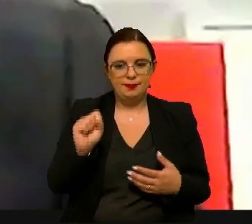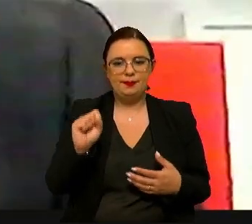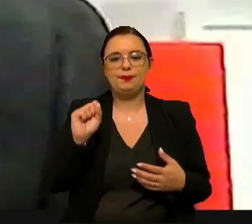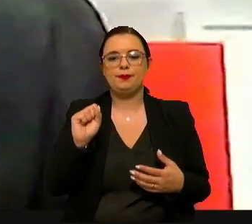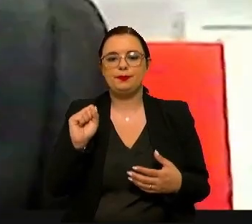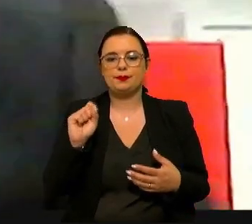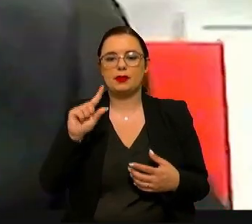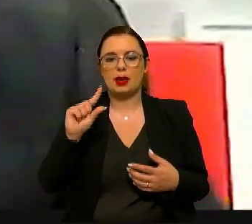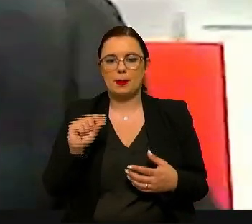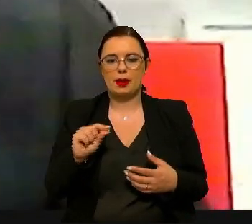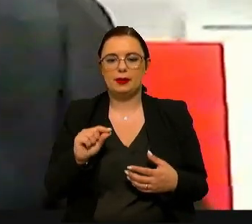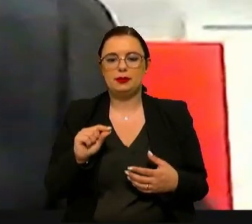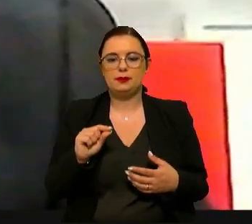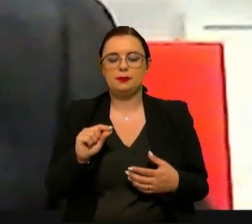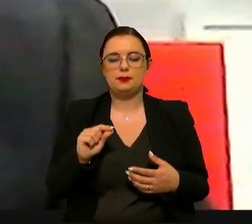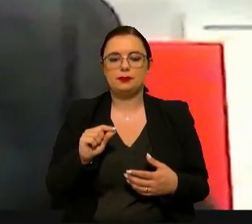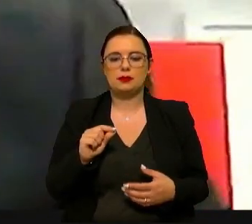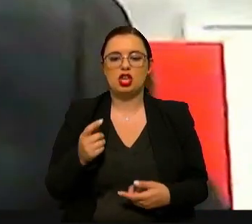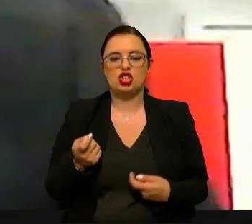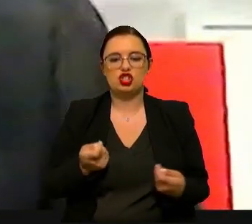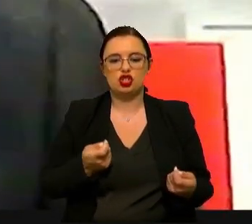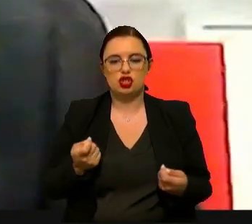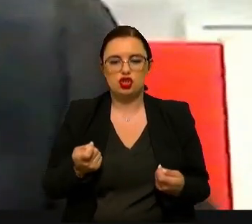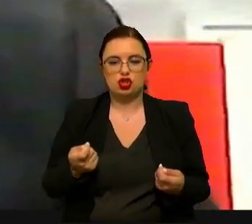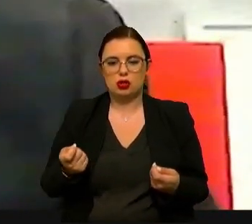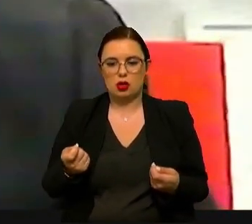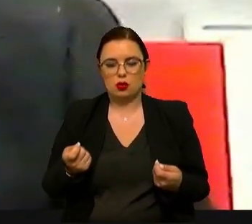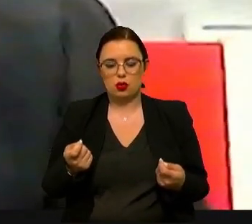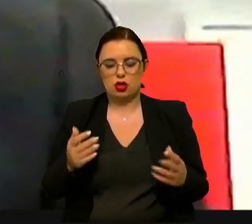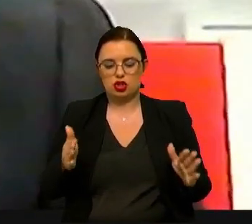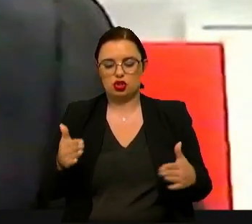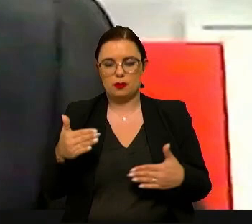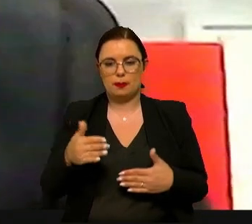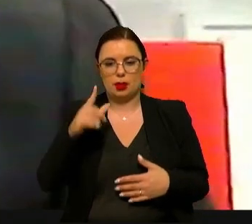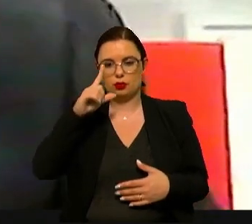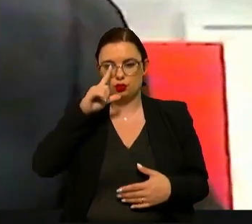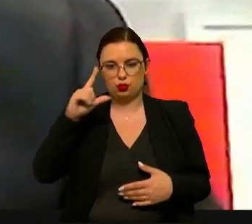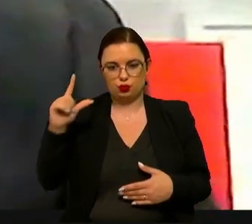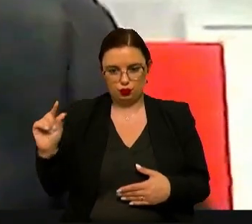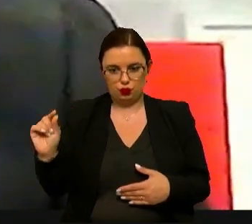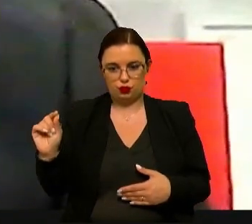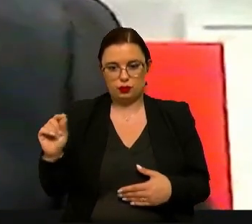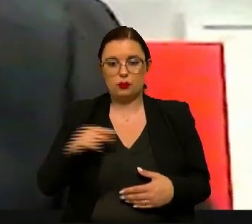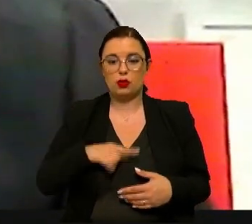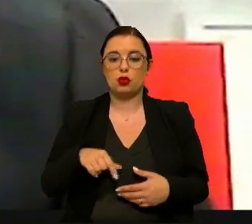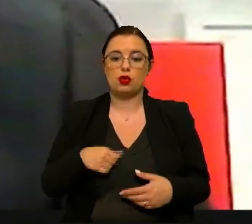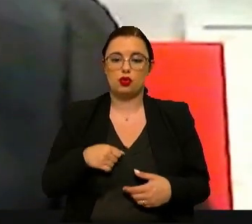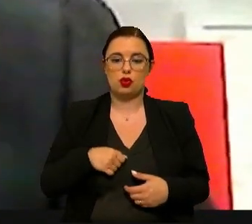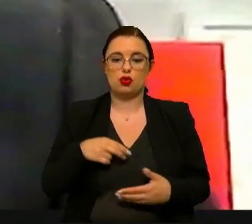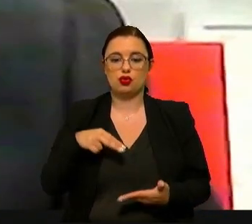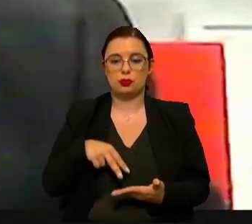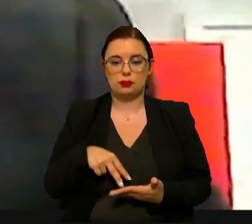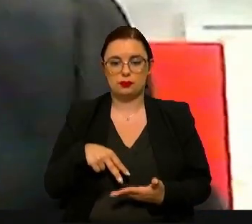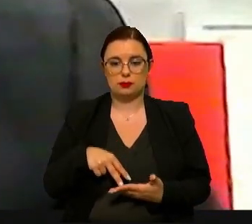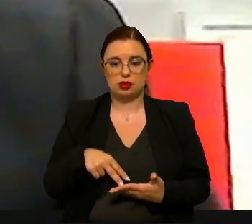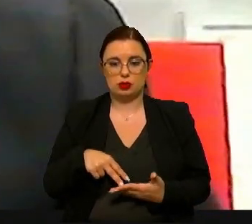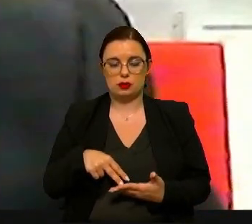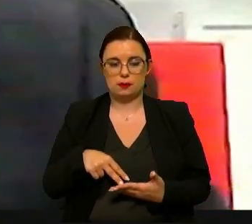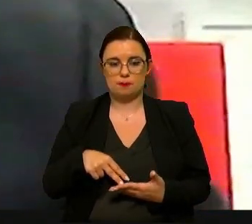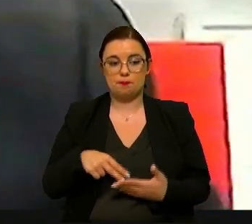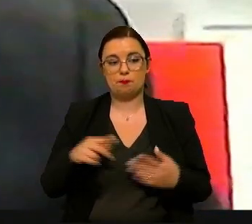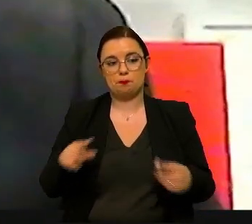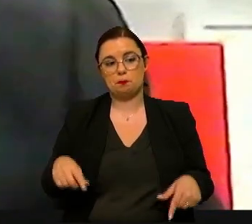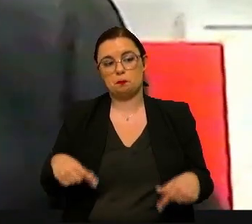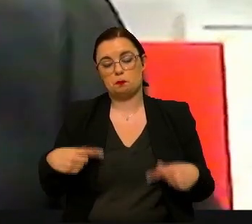depois também as questões da gestão em espaços mais remotos é uma área onde nós nos posicionamos depois a questão